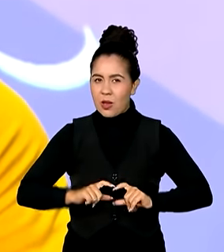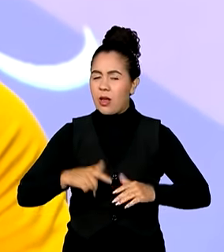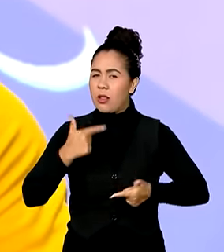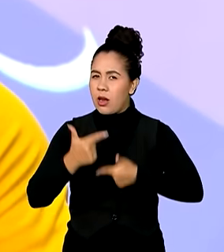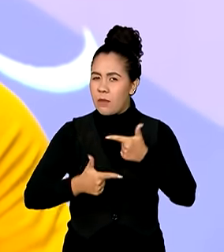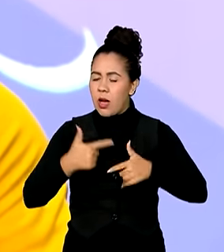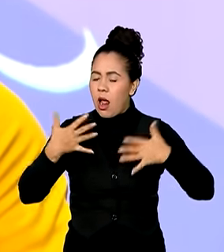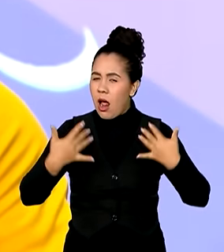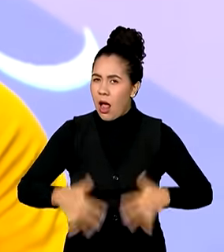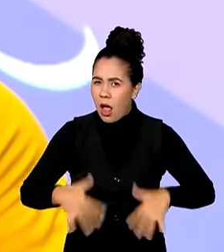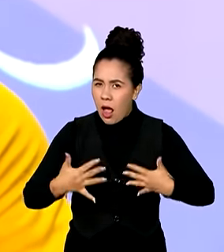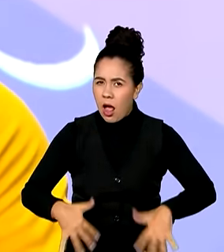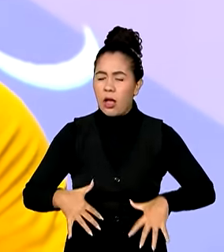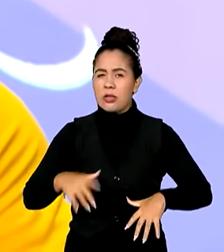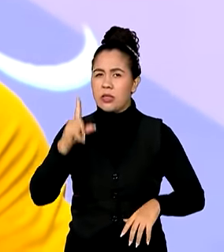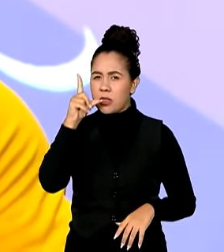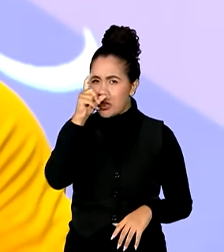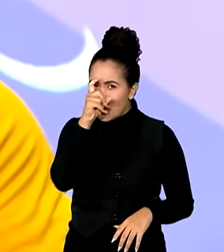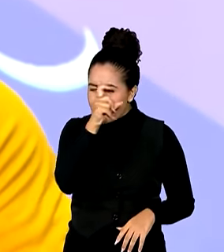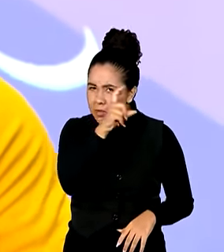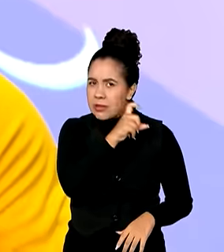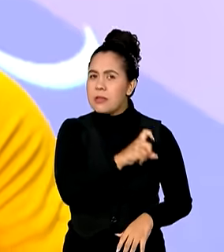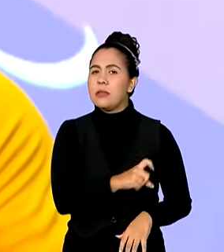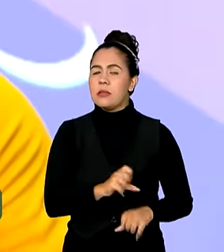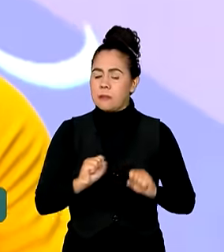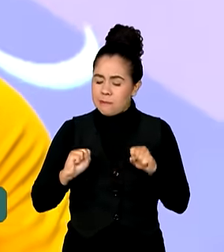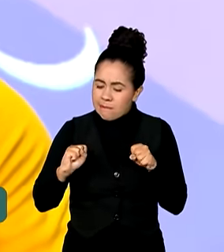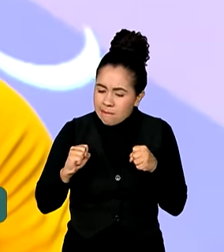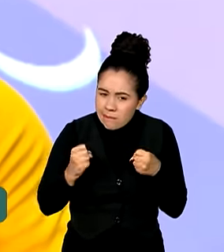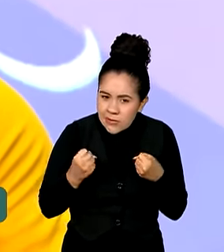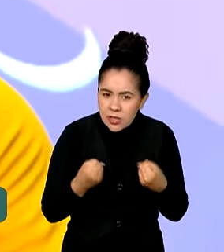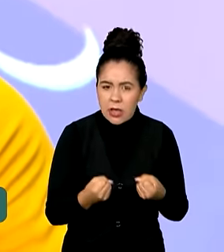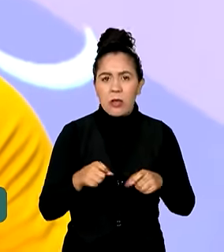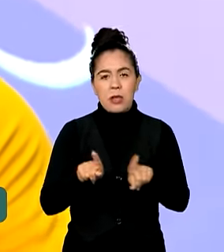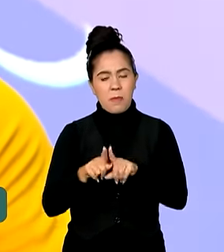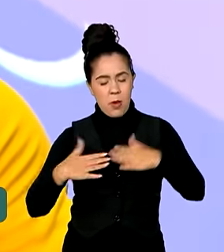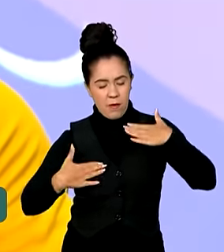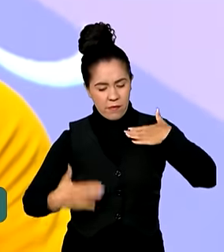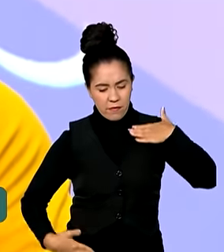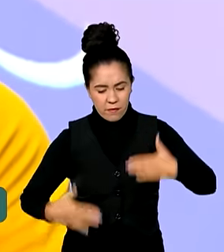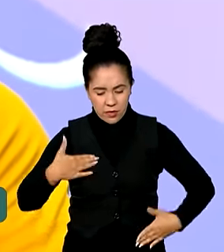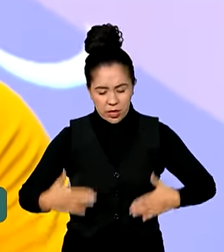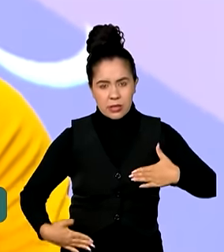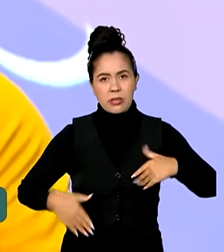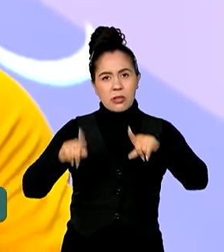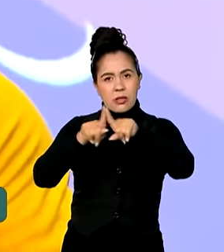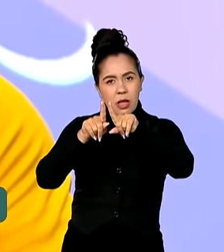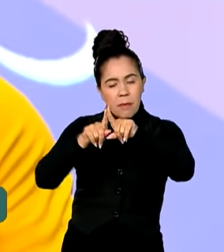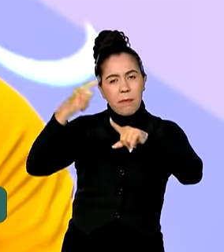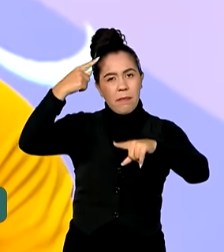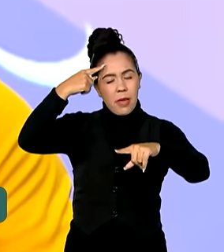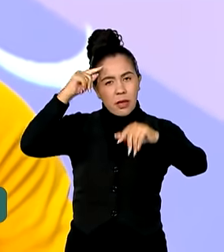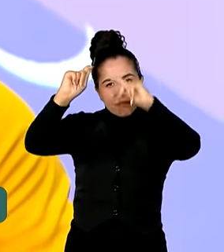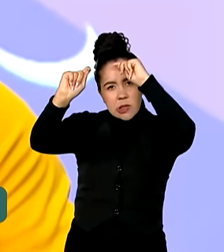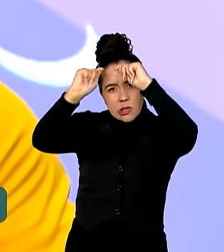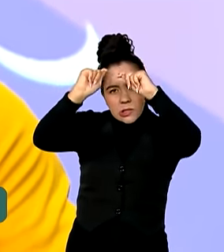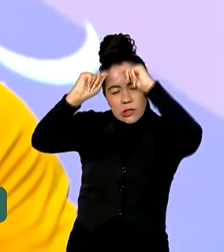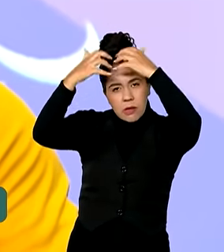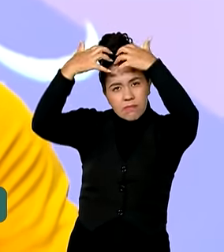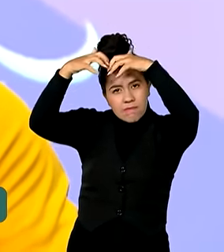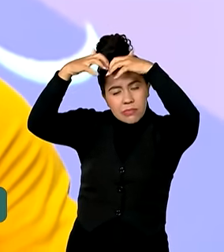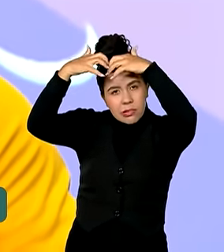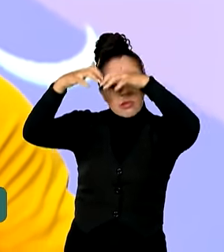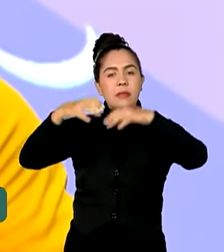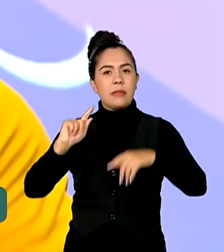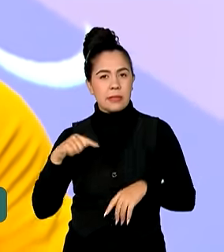árduo, é um trabalho de estar todo dia em quadra, todo dia na preparação física, todo dia na preparação mental. Então, a gente vem trabalhando